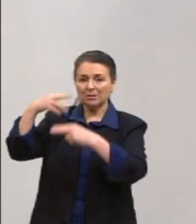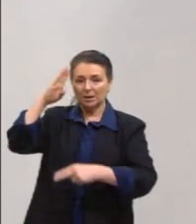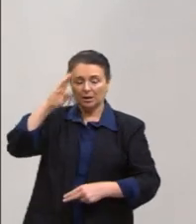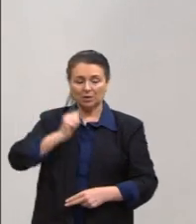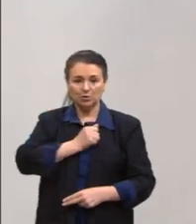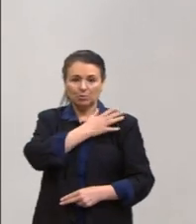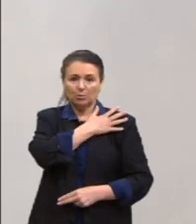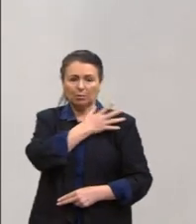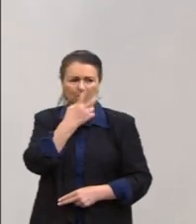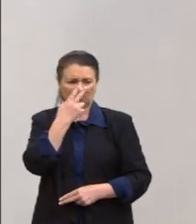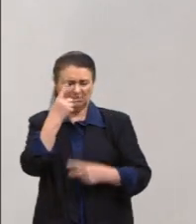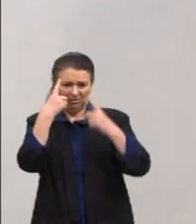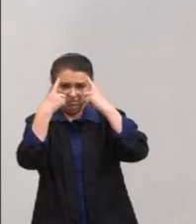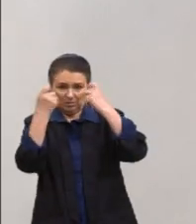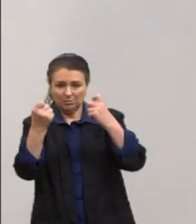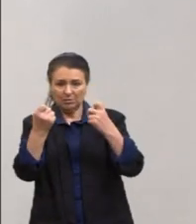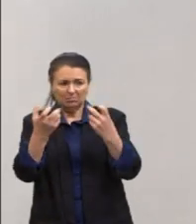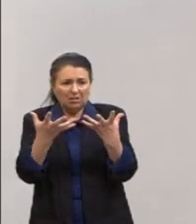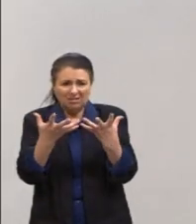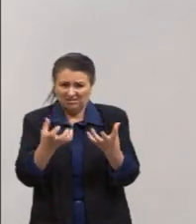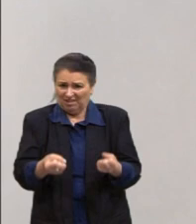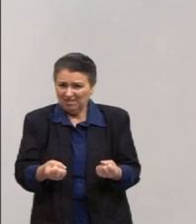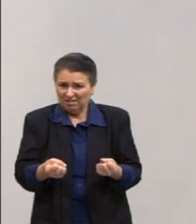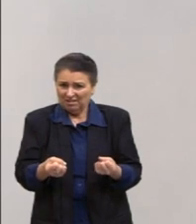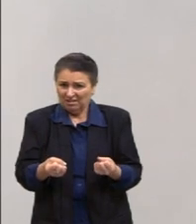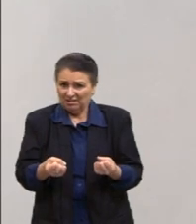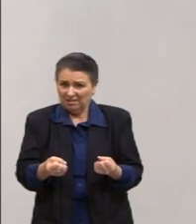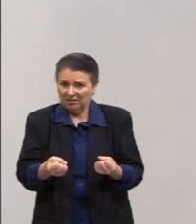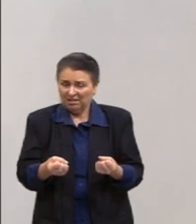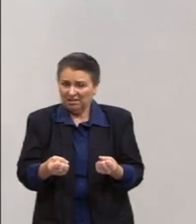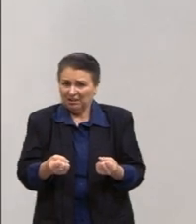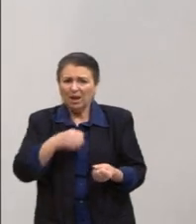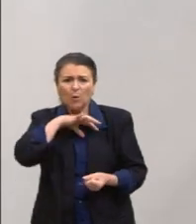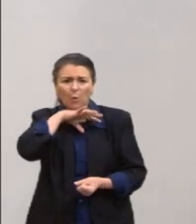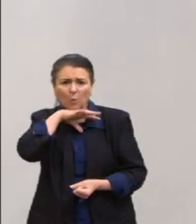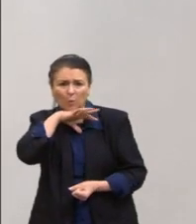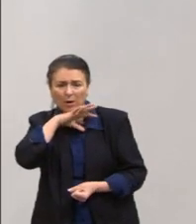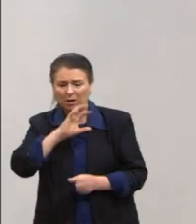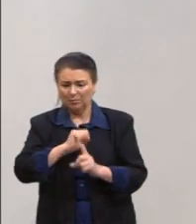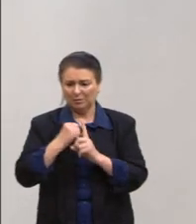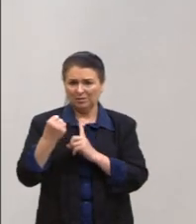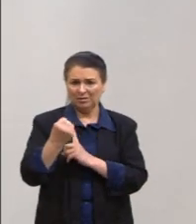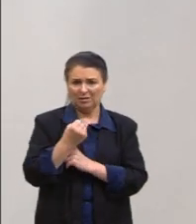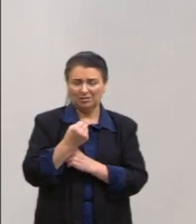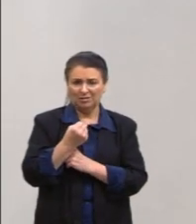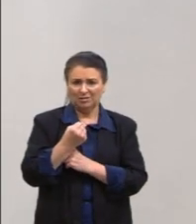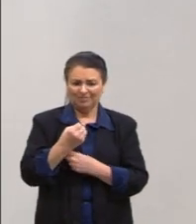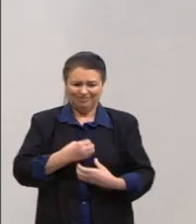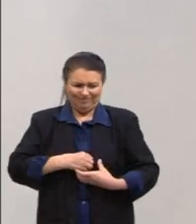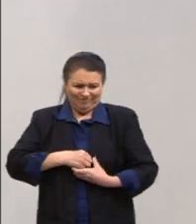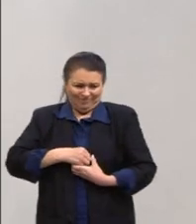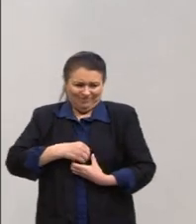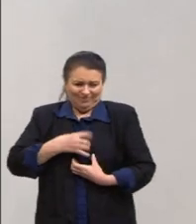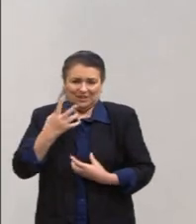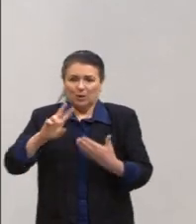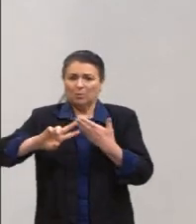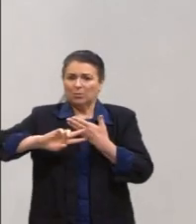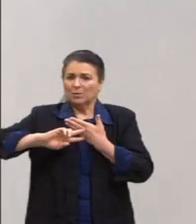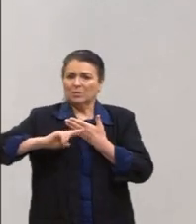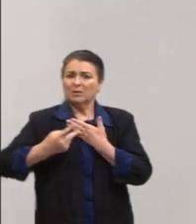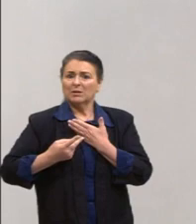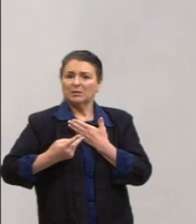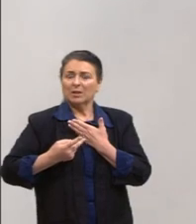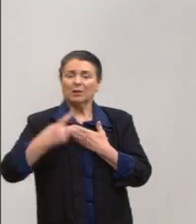violência parece que foi aceita. E isso é muito ruim para a nossa sociedade. Isso gera consequências na nossa política